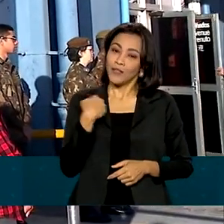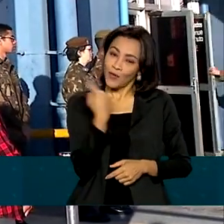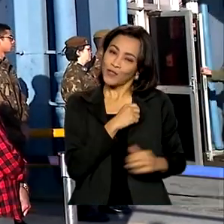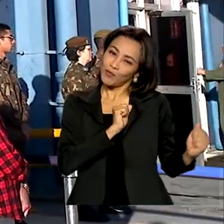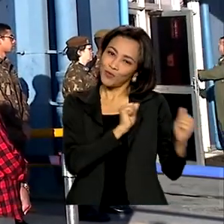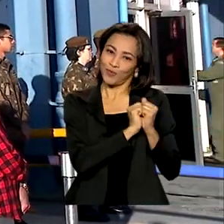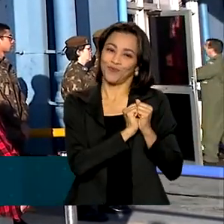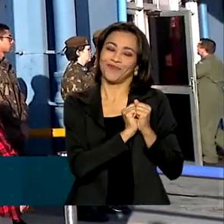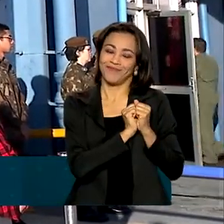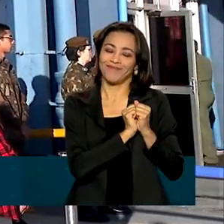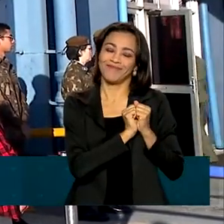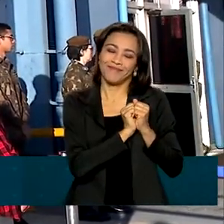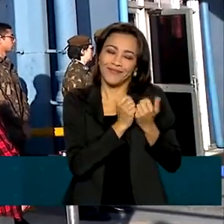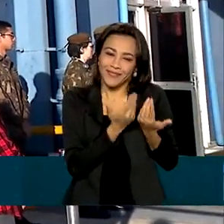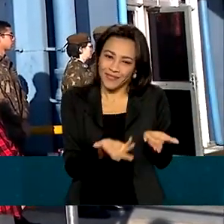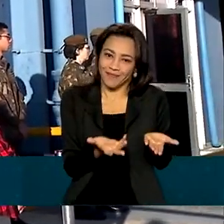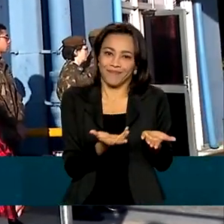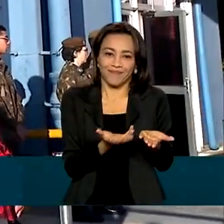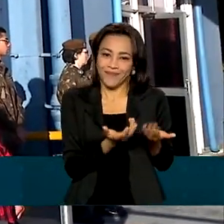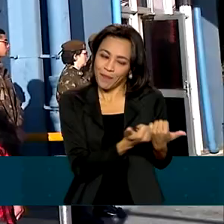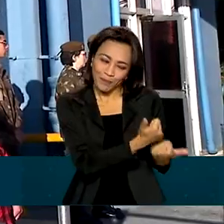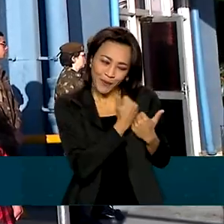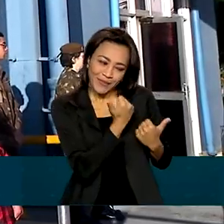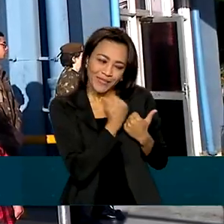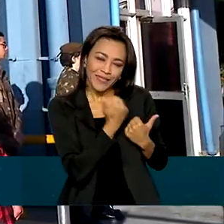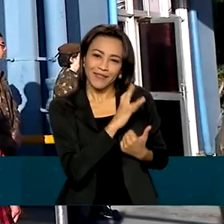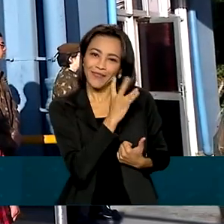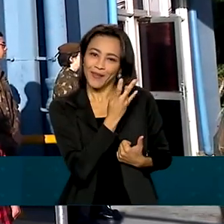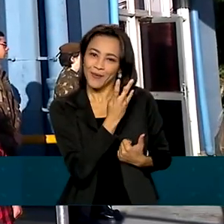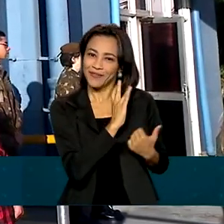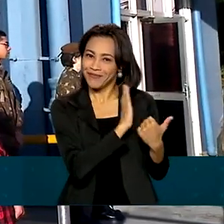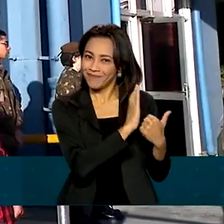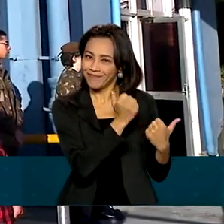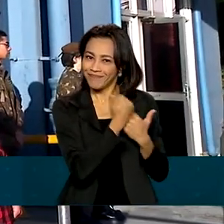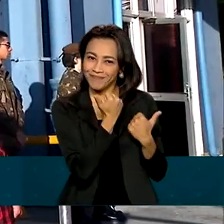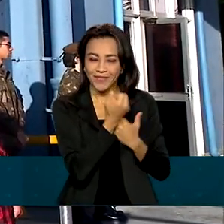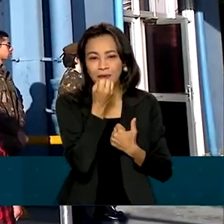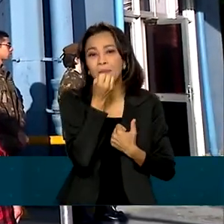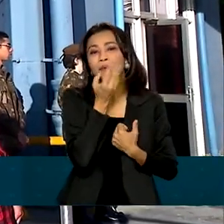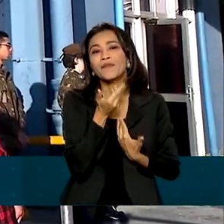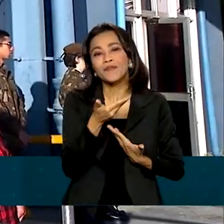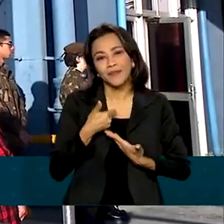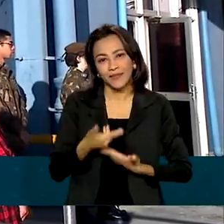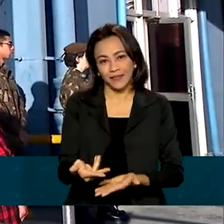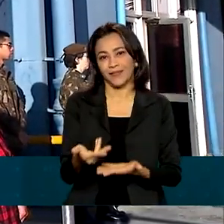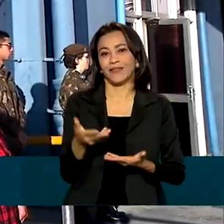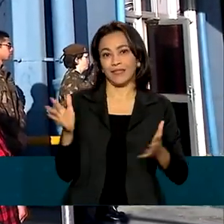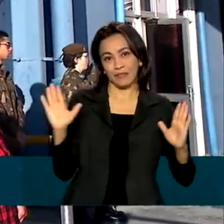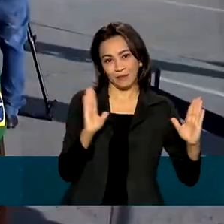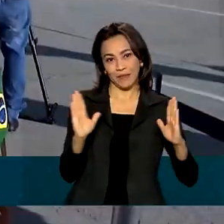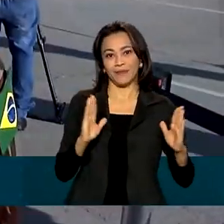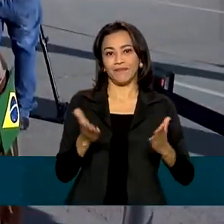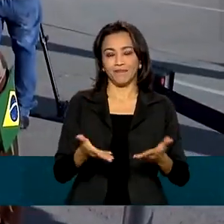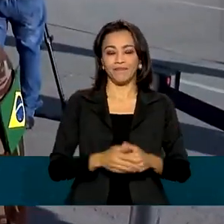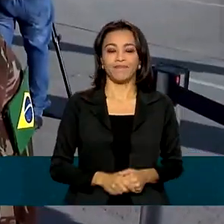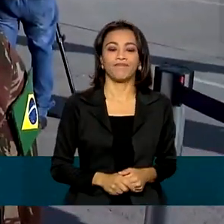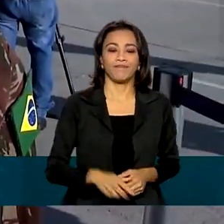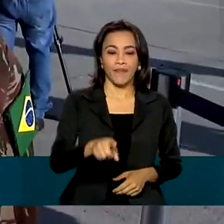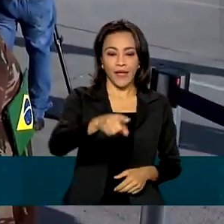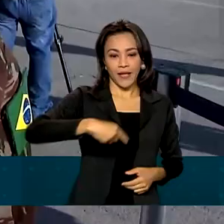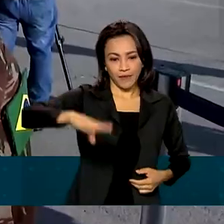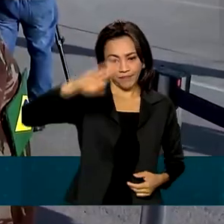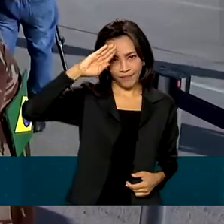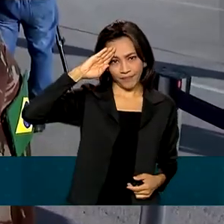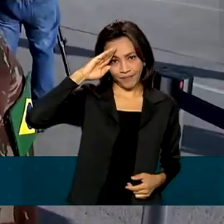gente está junto, Nós estamos juntos, então todo o apoio, toda a força, sempre muito bem-vinda aí nessa situação aqui. A tenente